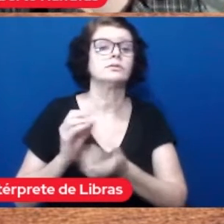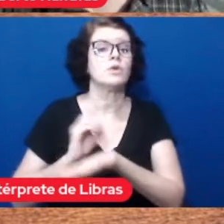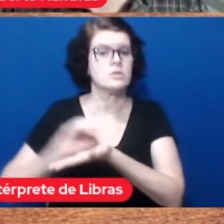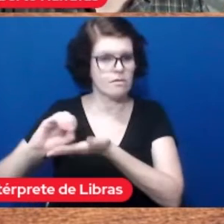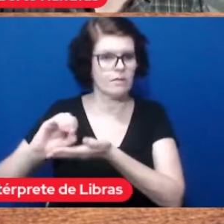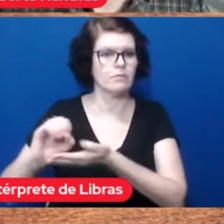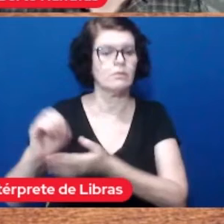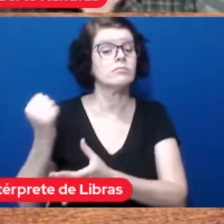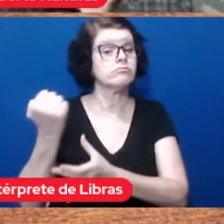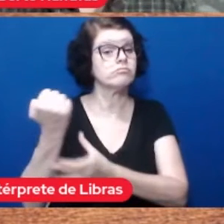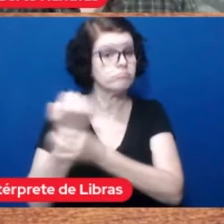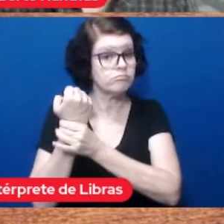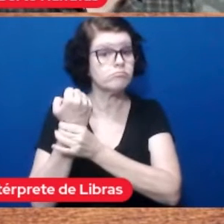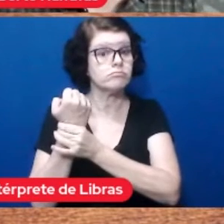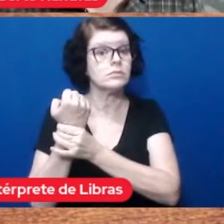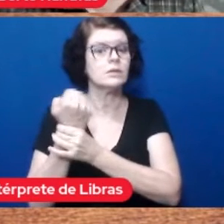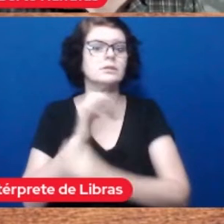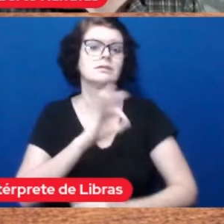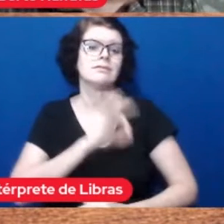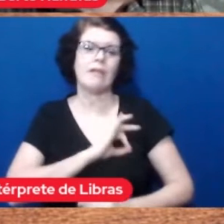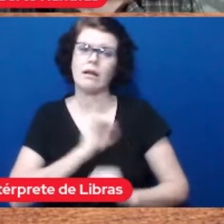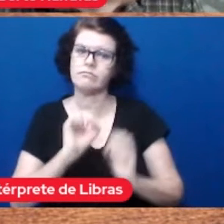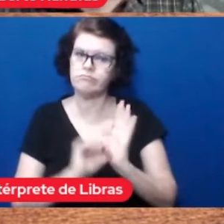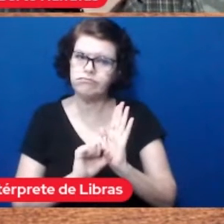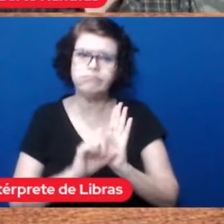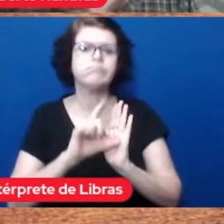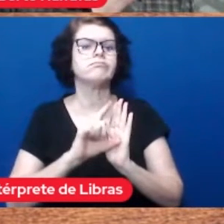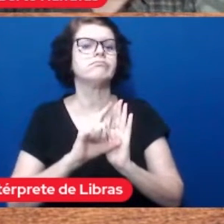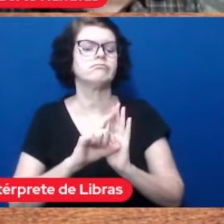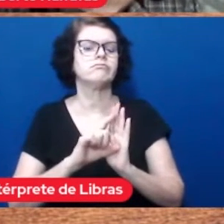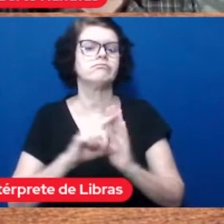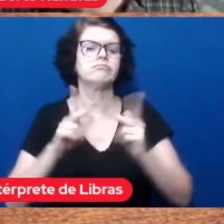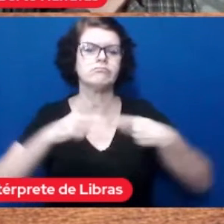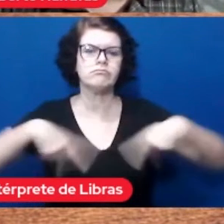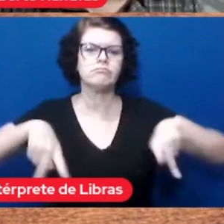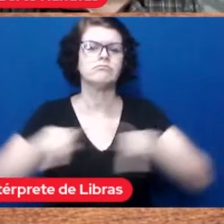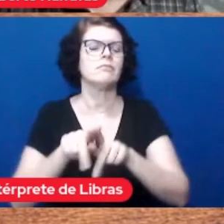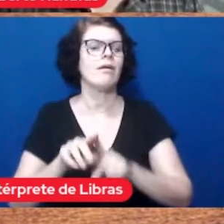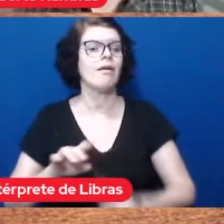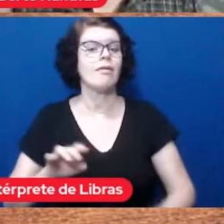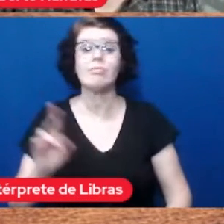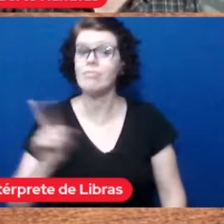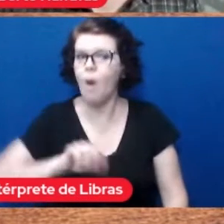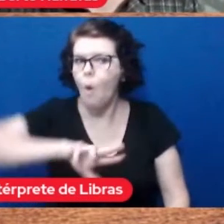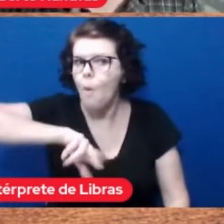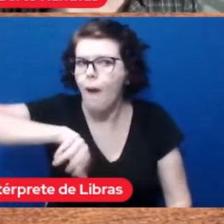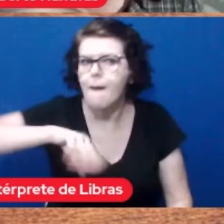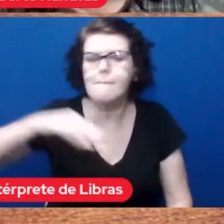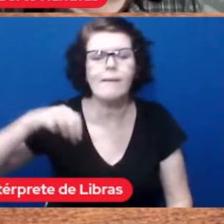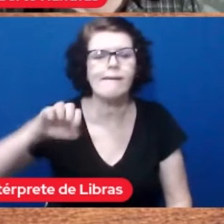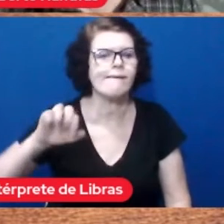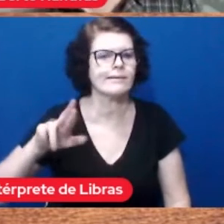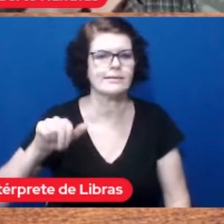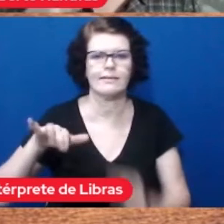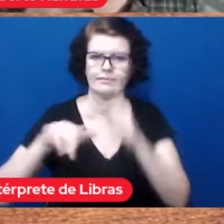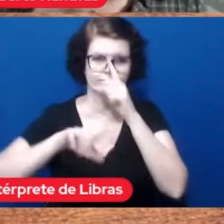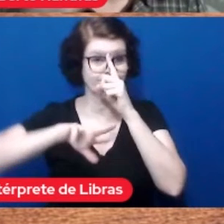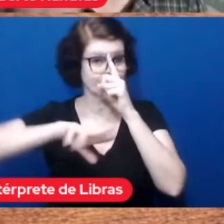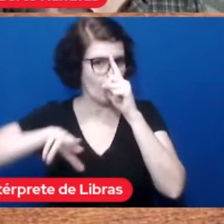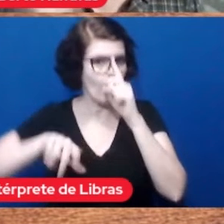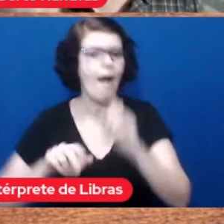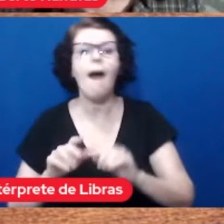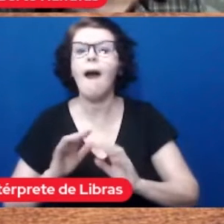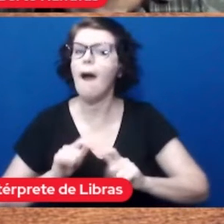garanta uma reposição de perdas salariais aos servidores públicos que não são marajás, é mentira servidor público a imensa maioria dos servidores